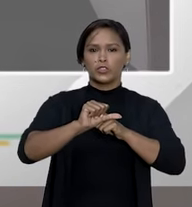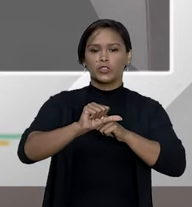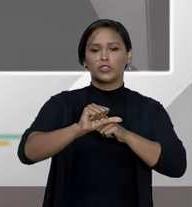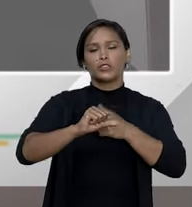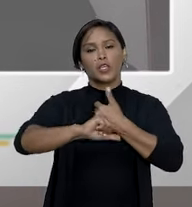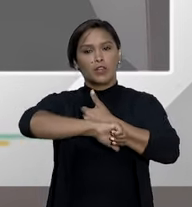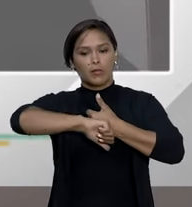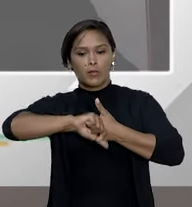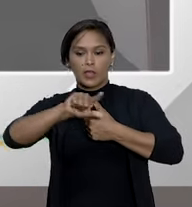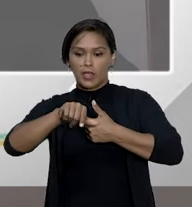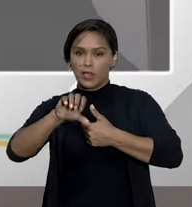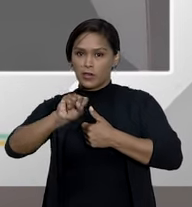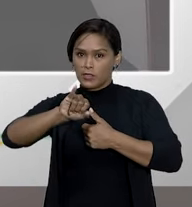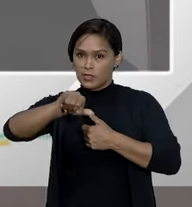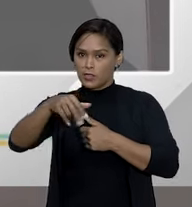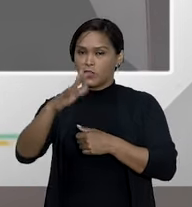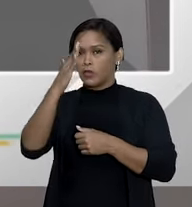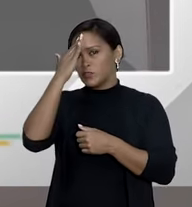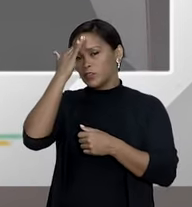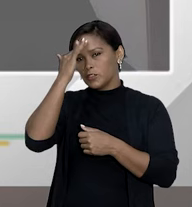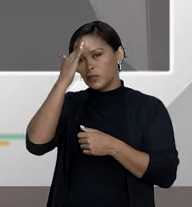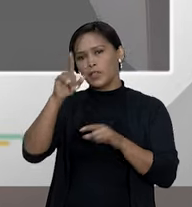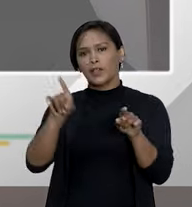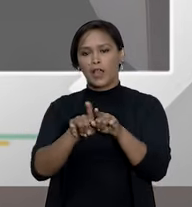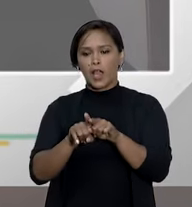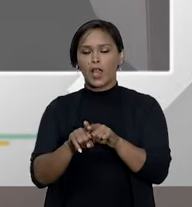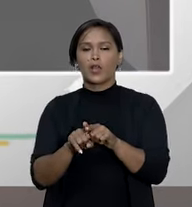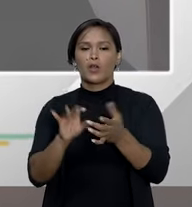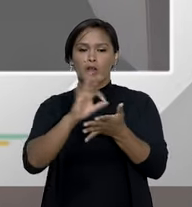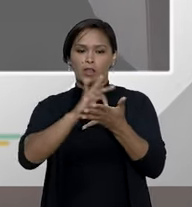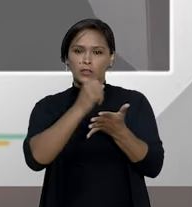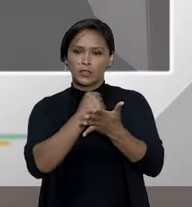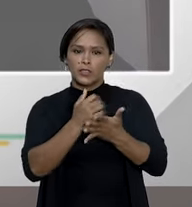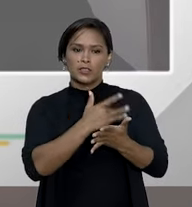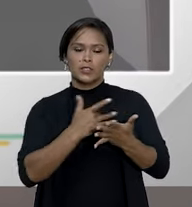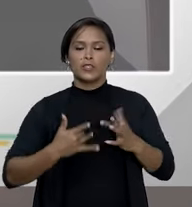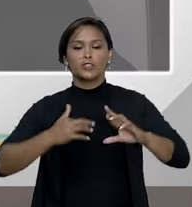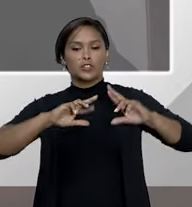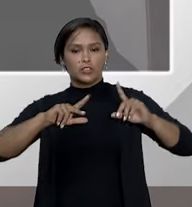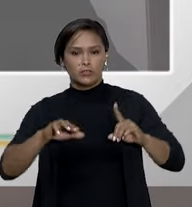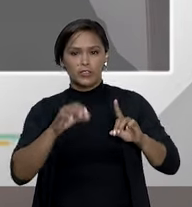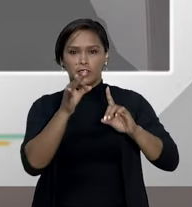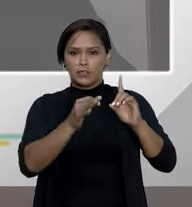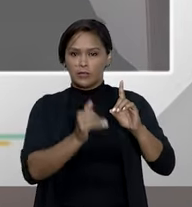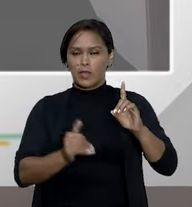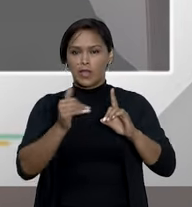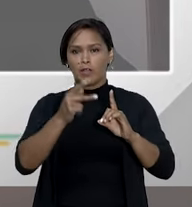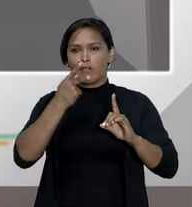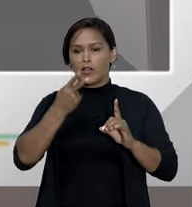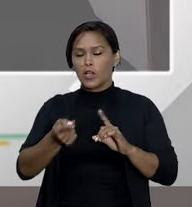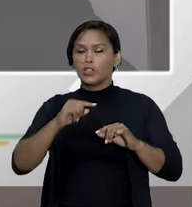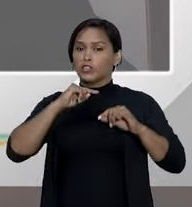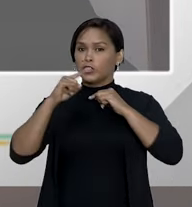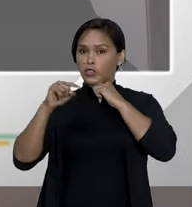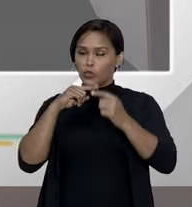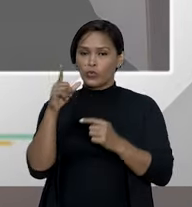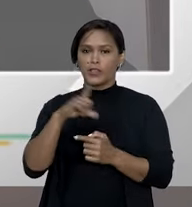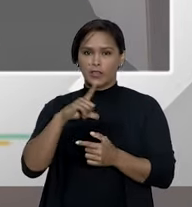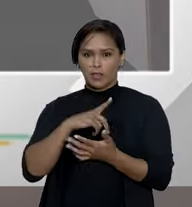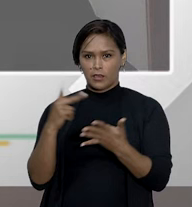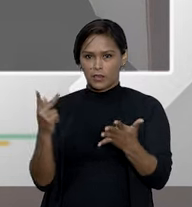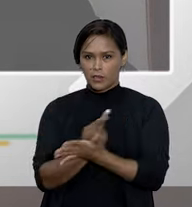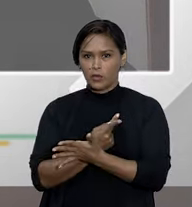entendimento clássico do STJ quanto aos planos de saúde eles fazem essa distinção que o desembargador falou se houver uma dúvida razoável